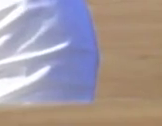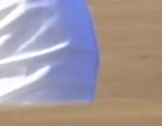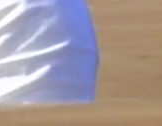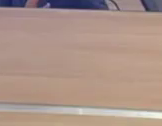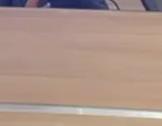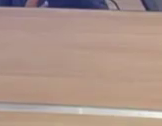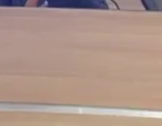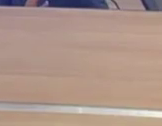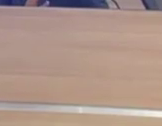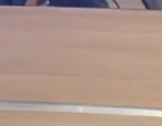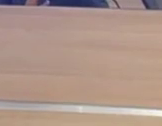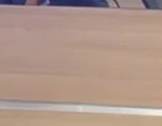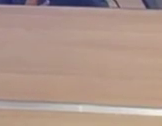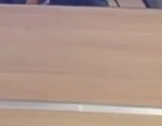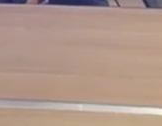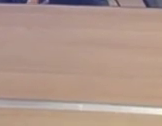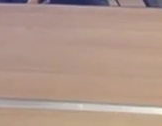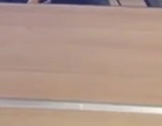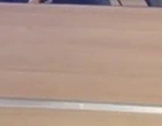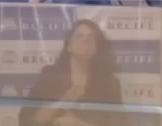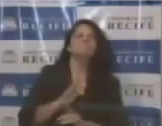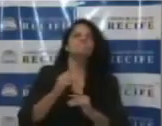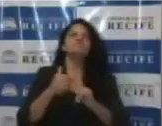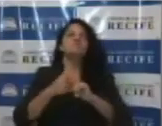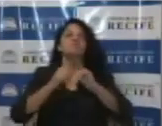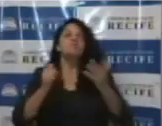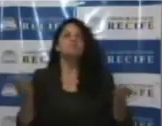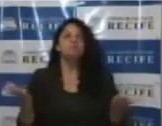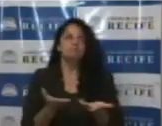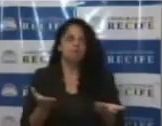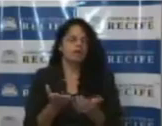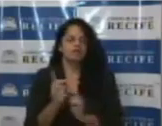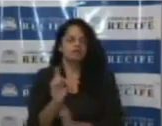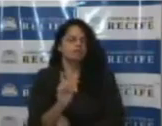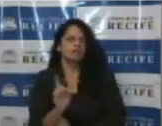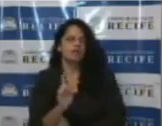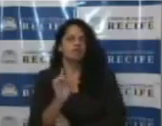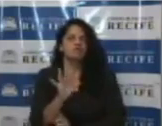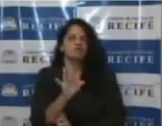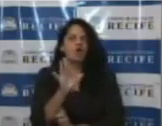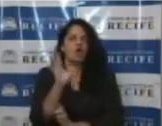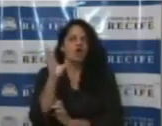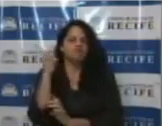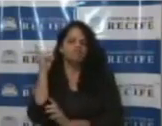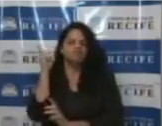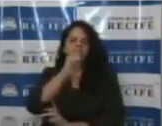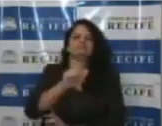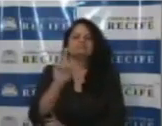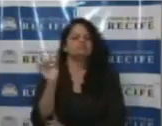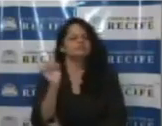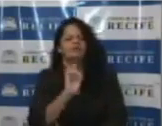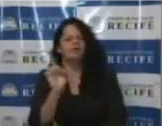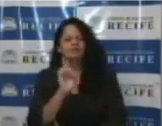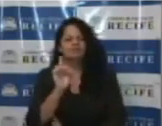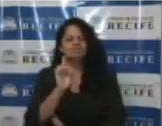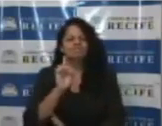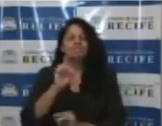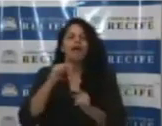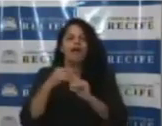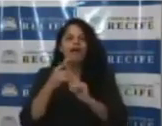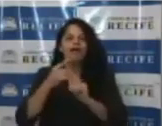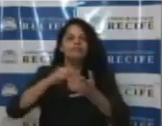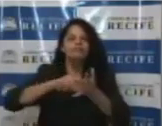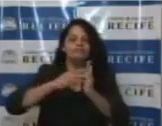edição falou em nome dos homenageados. Não é sobre ser campeão, é sobre a gente